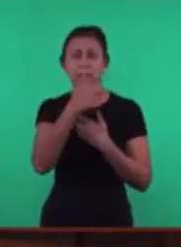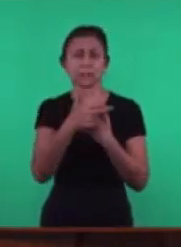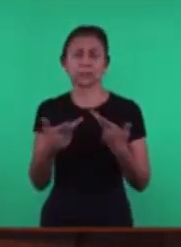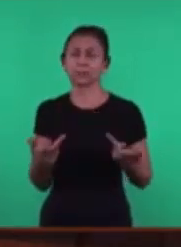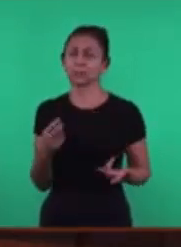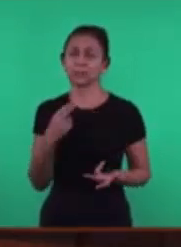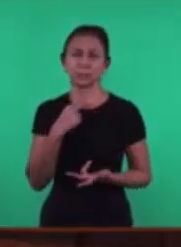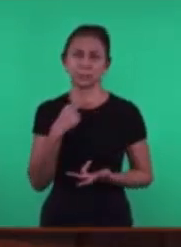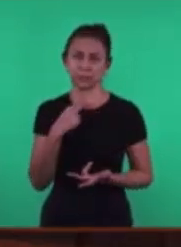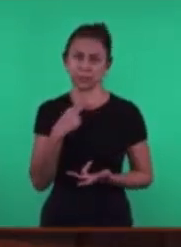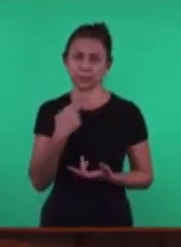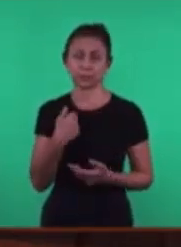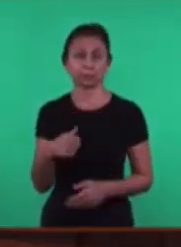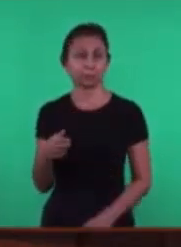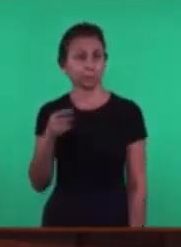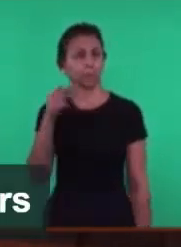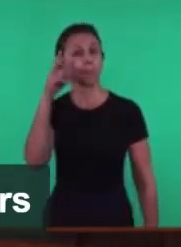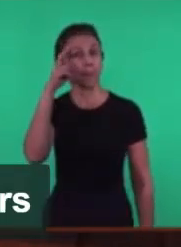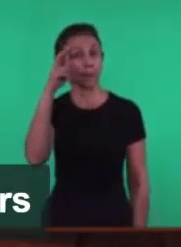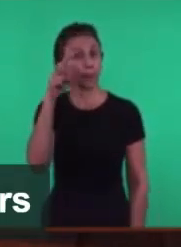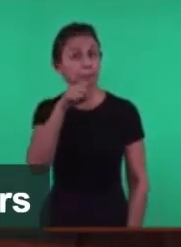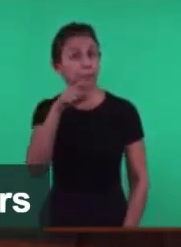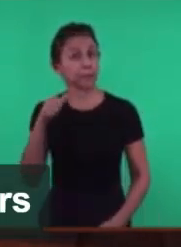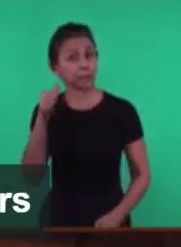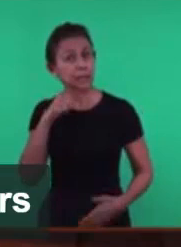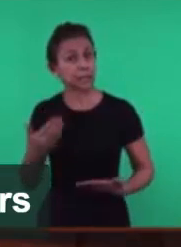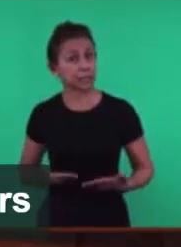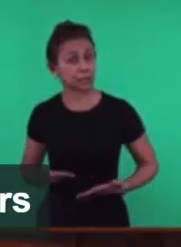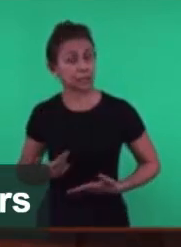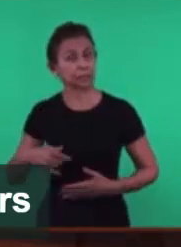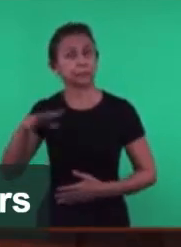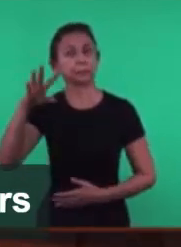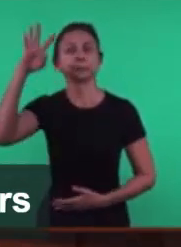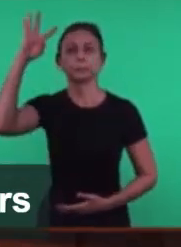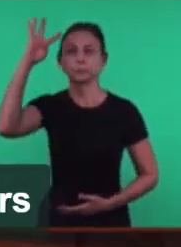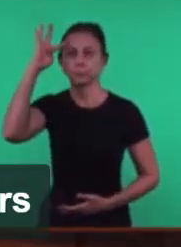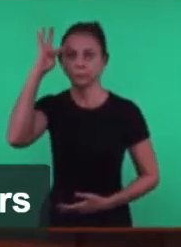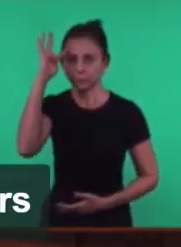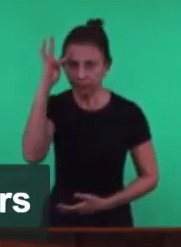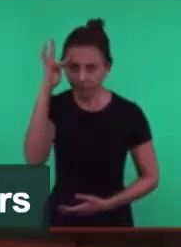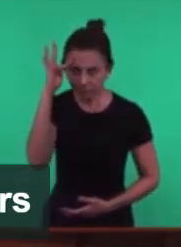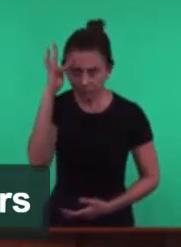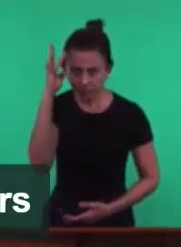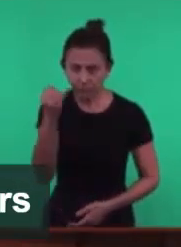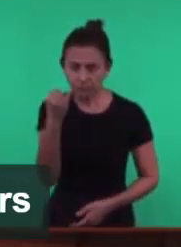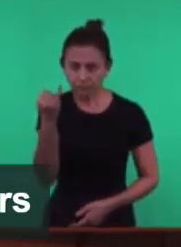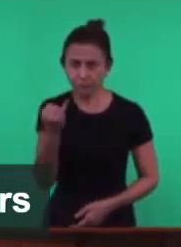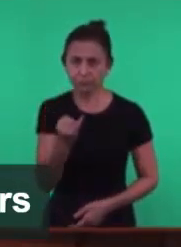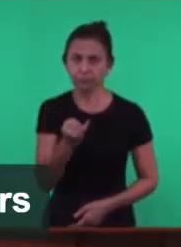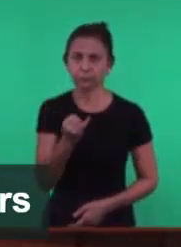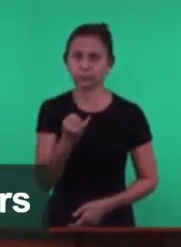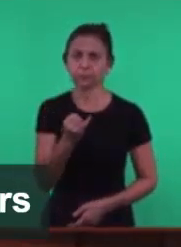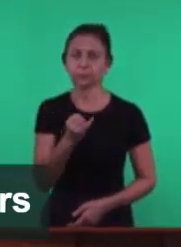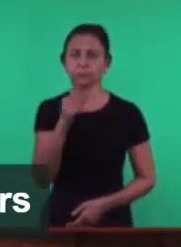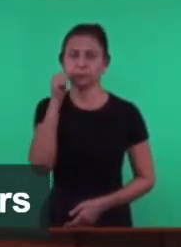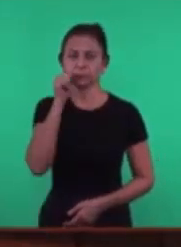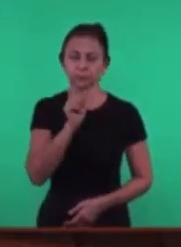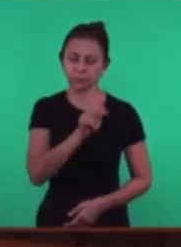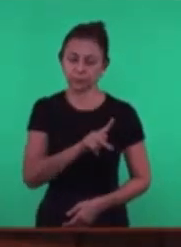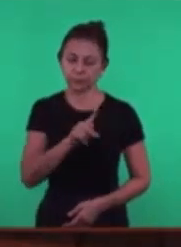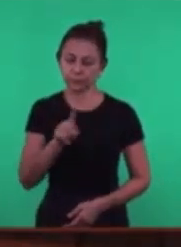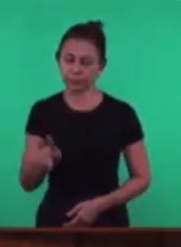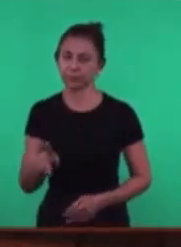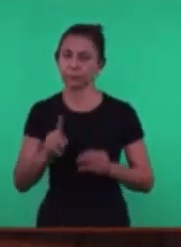irmãs Daquilo que foi determinado Que quarta-feira As professoras E as irmãs